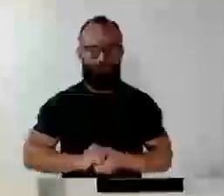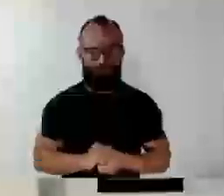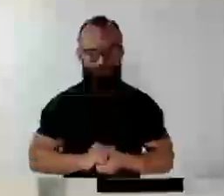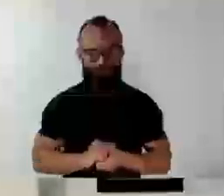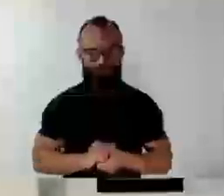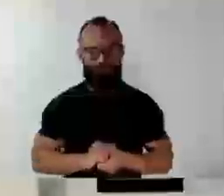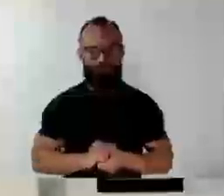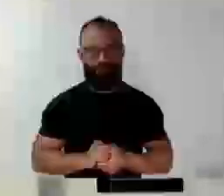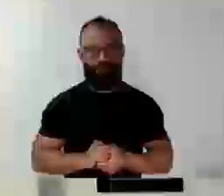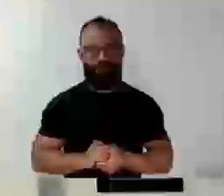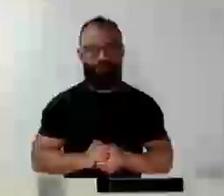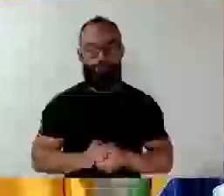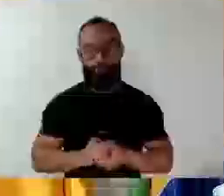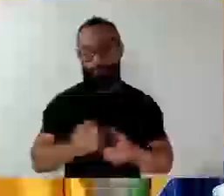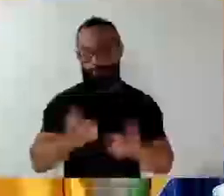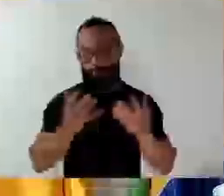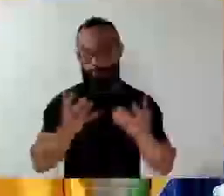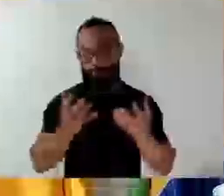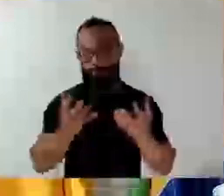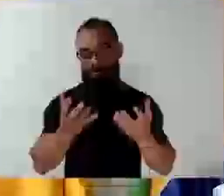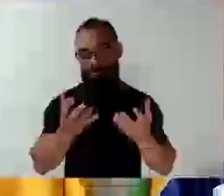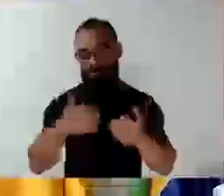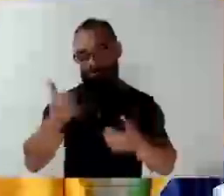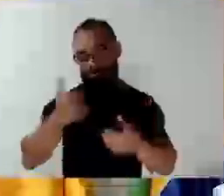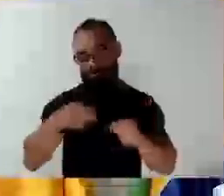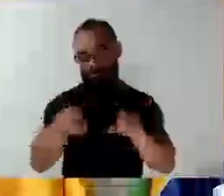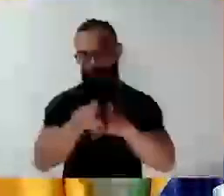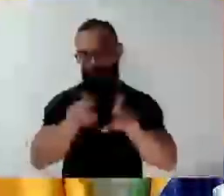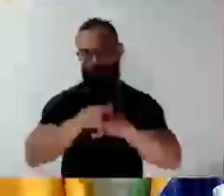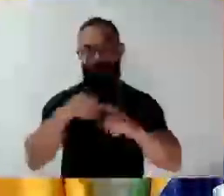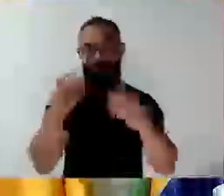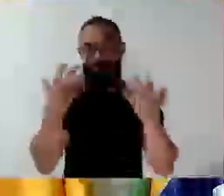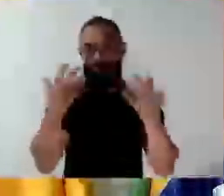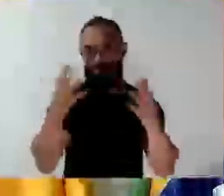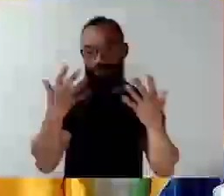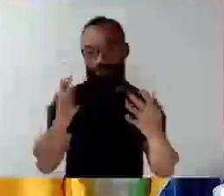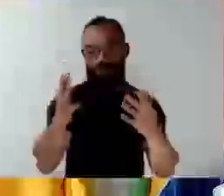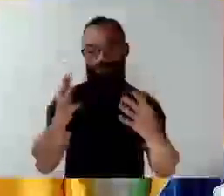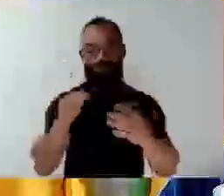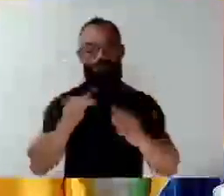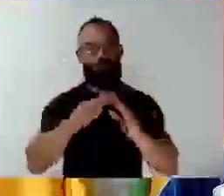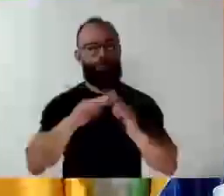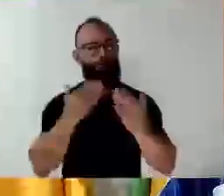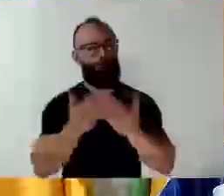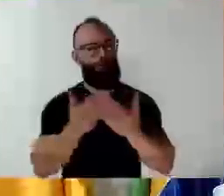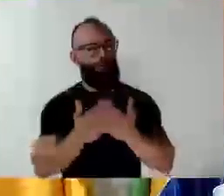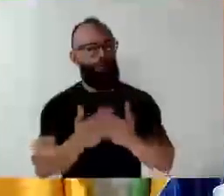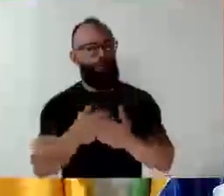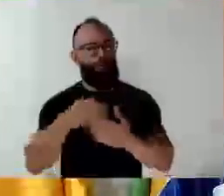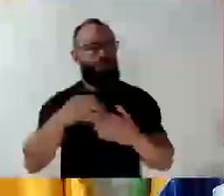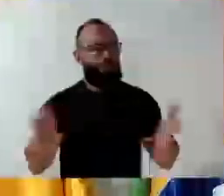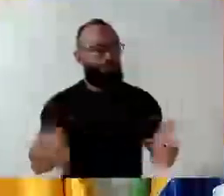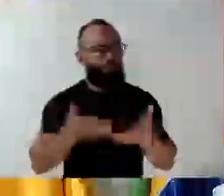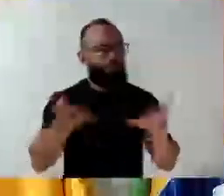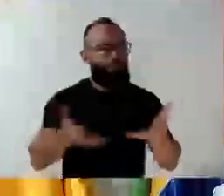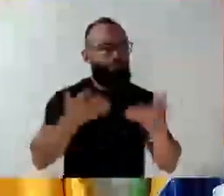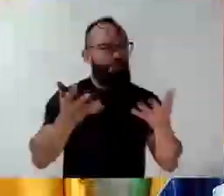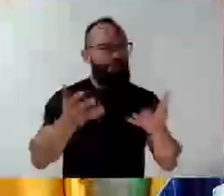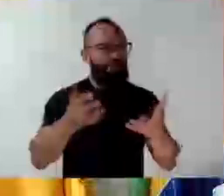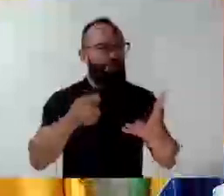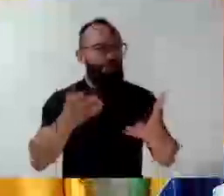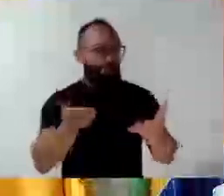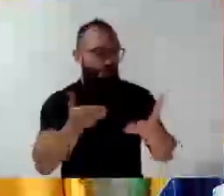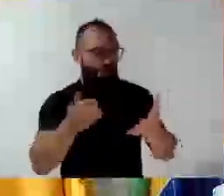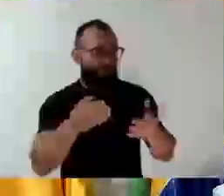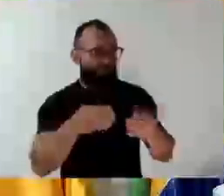Queria, primeiramente, senhor presidente, também, parabenizar o Colégio Incentivo. Inclusive, coloquei uma moção que hoje vai ser